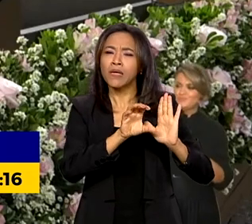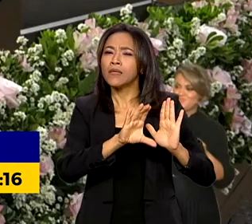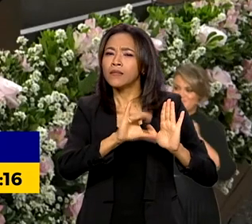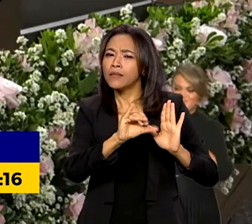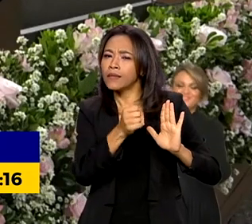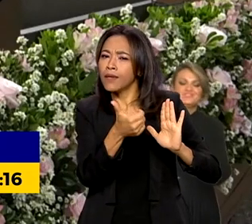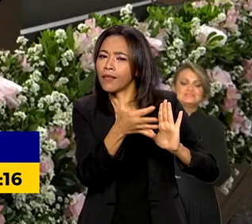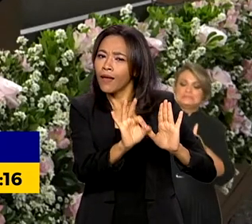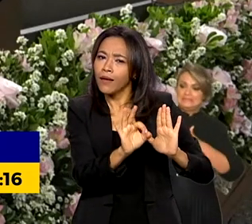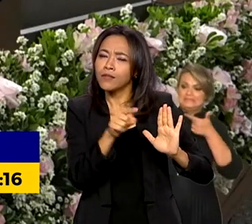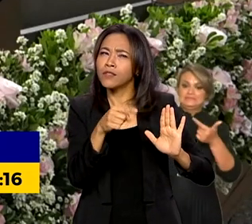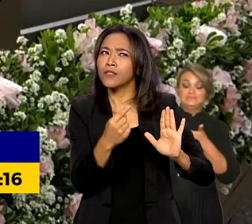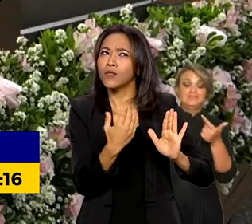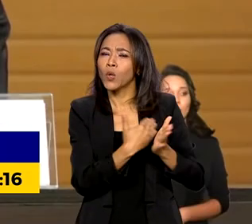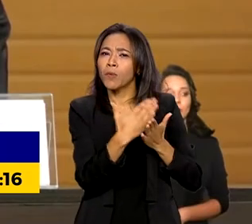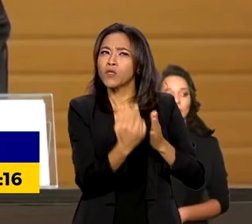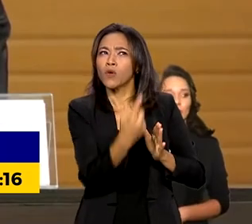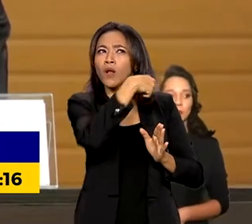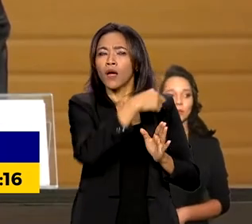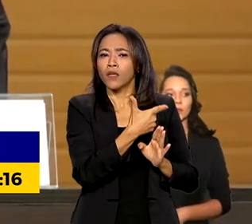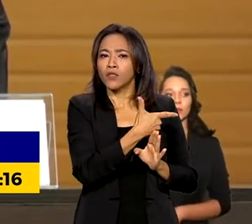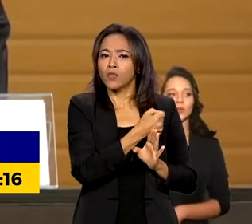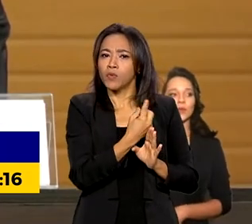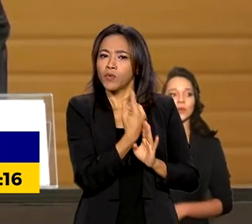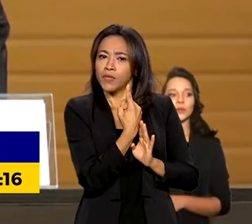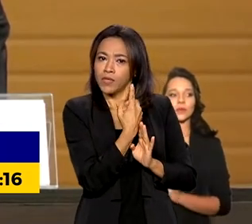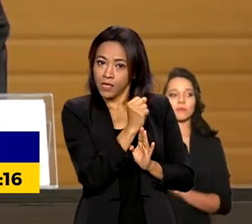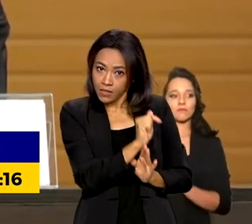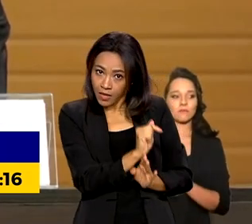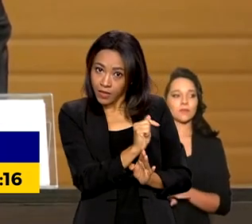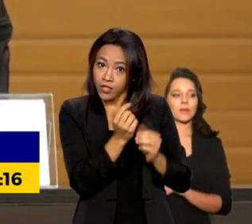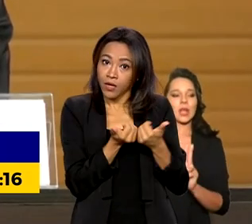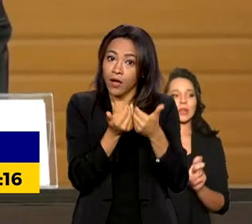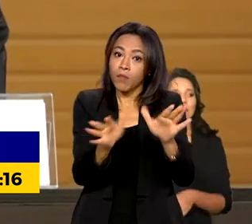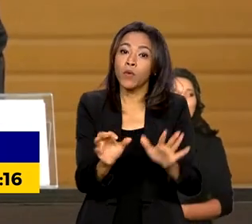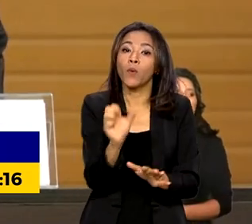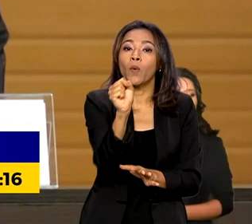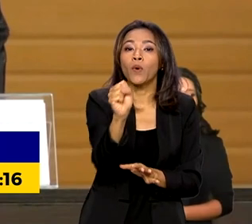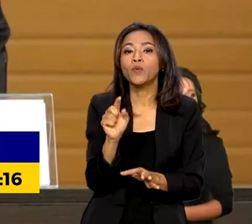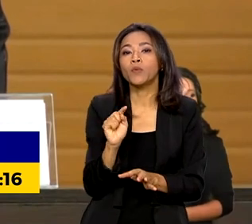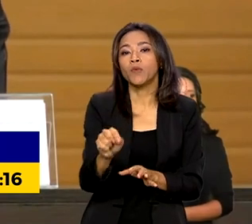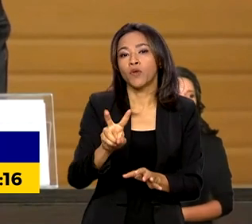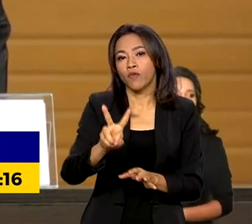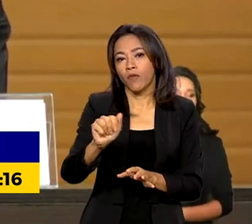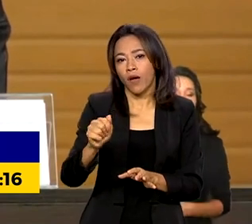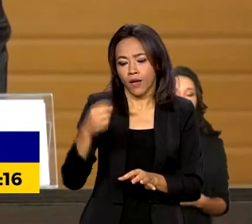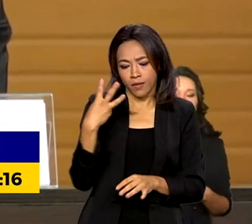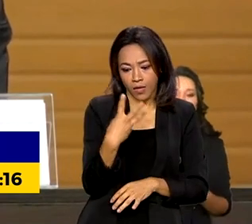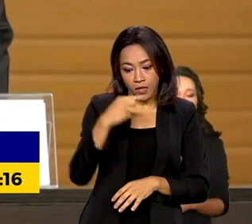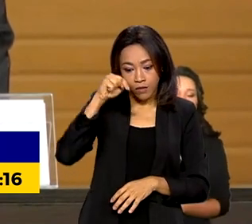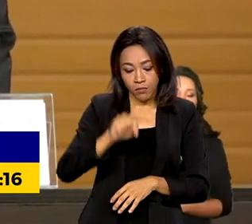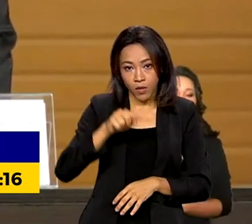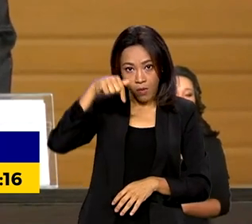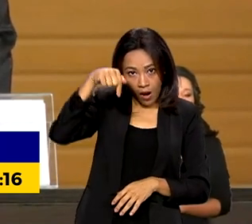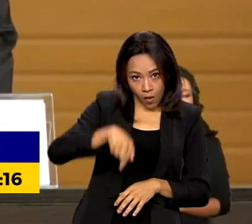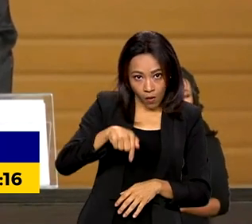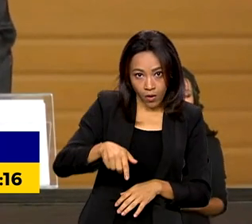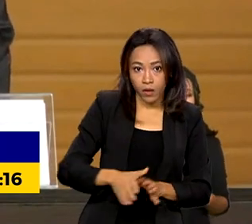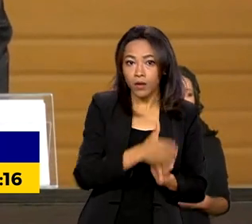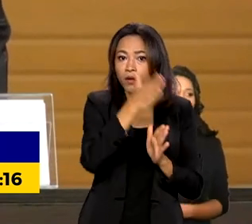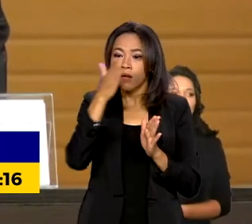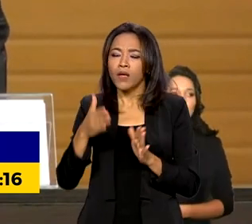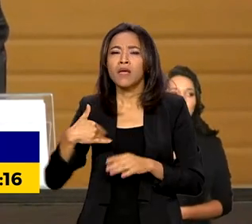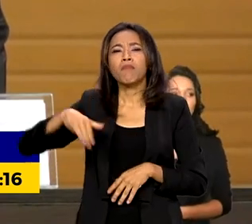piloto em 2017, abriu 8 mil vagas. 3 mil agora em 2023 e mais